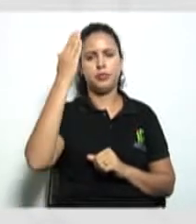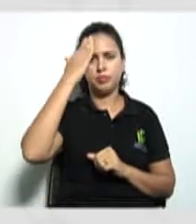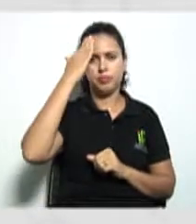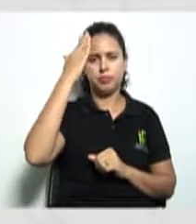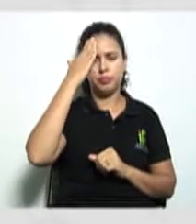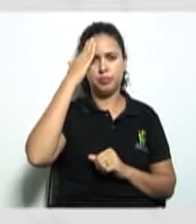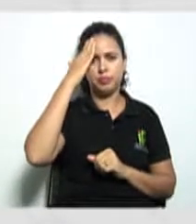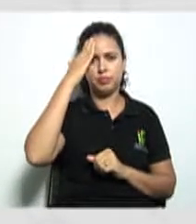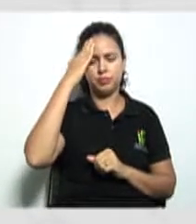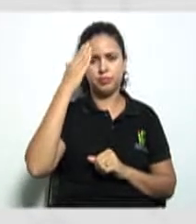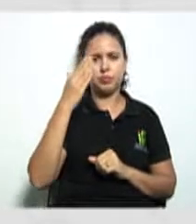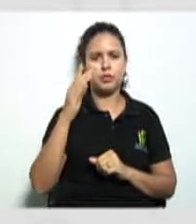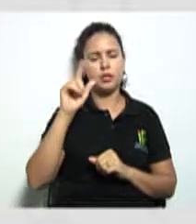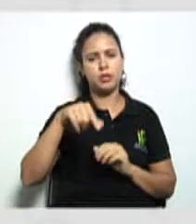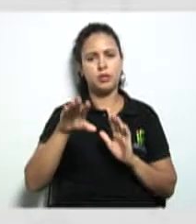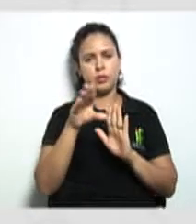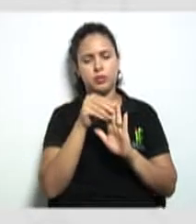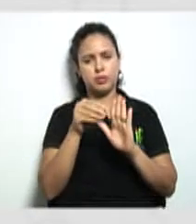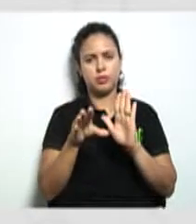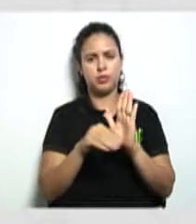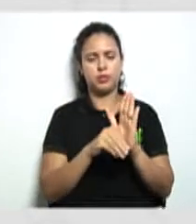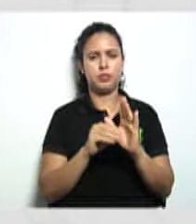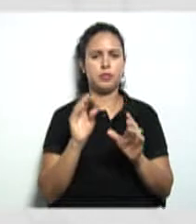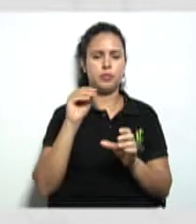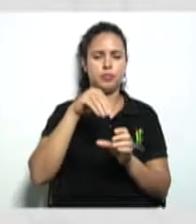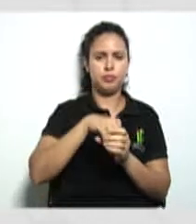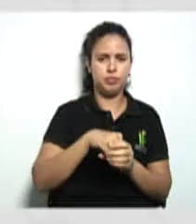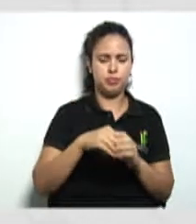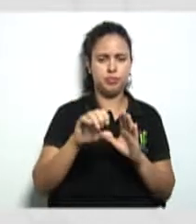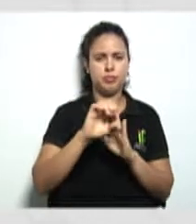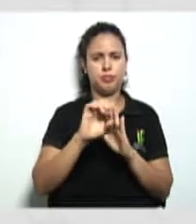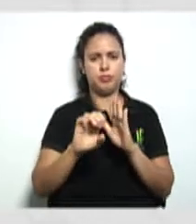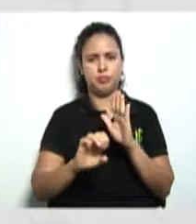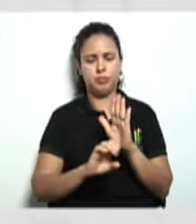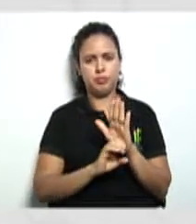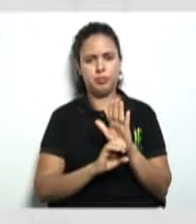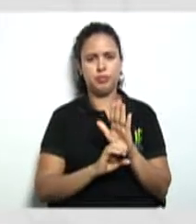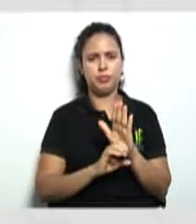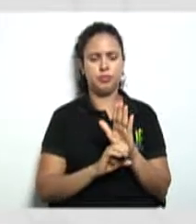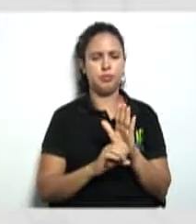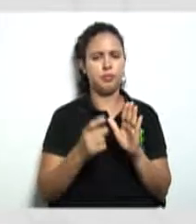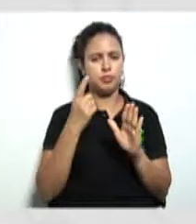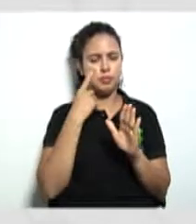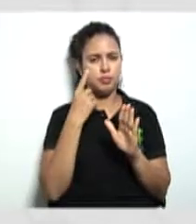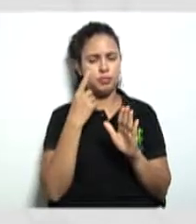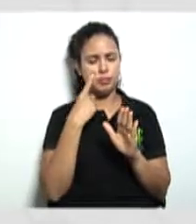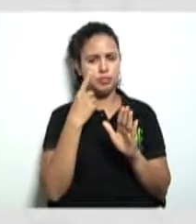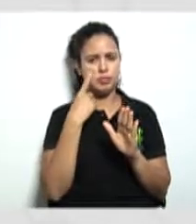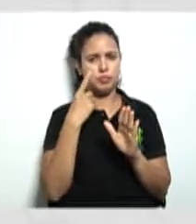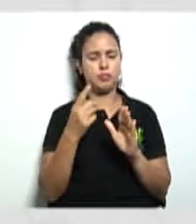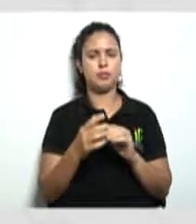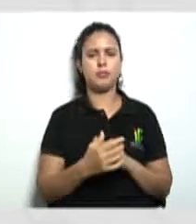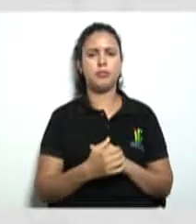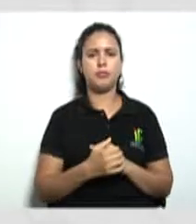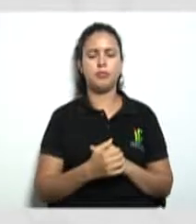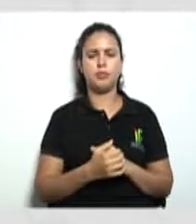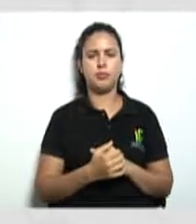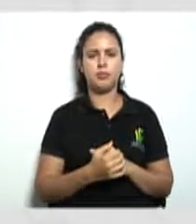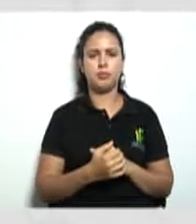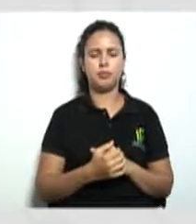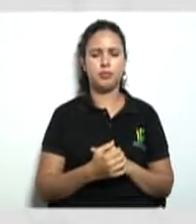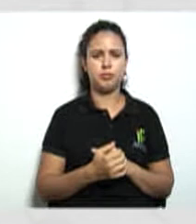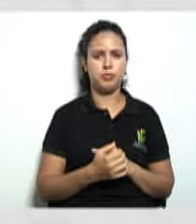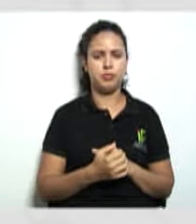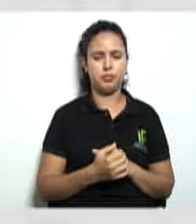aqui o conteúdo que vai contar dentro desse estatuto vamos lá o seria o primeiro